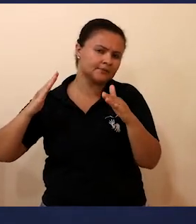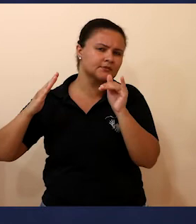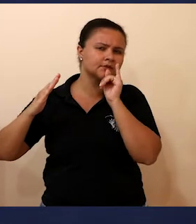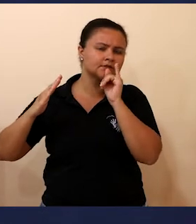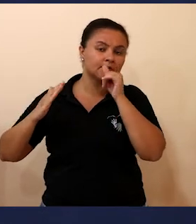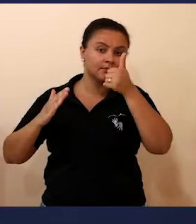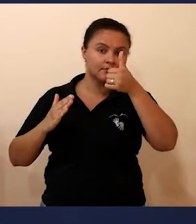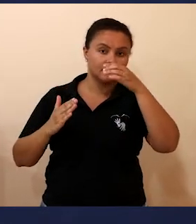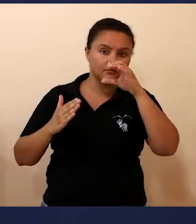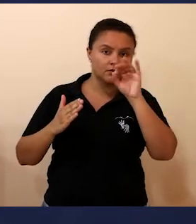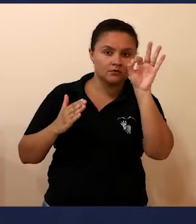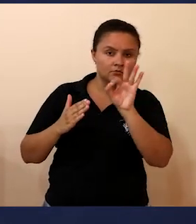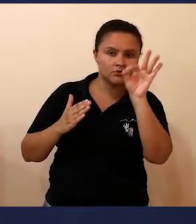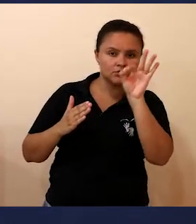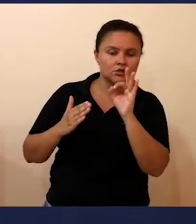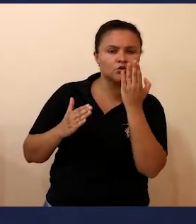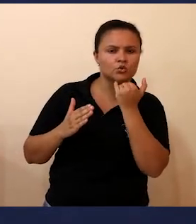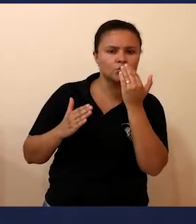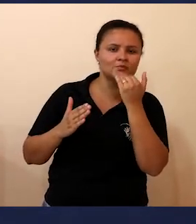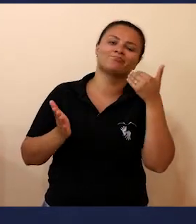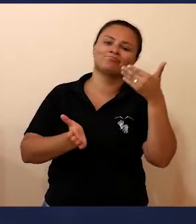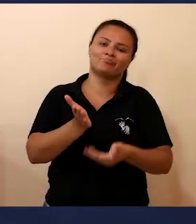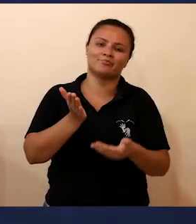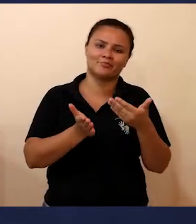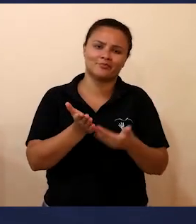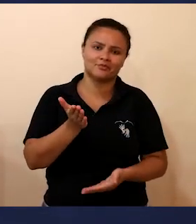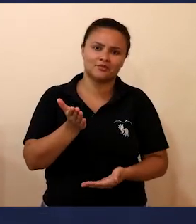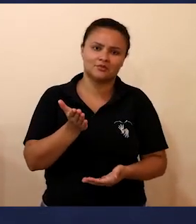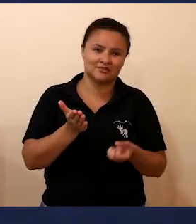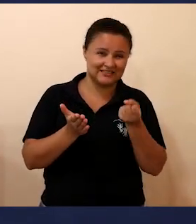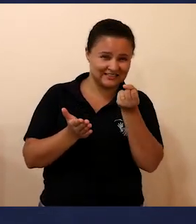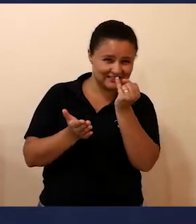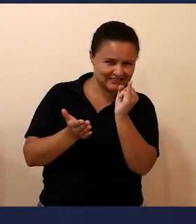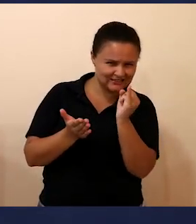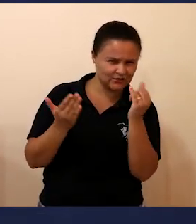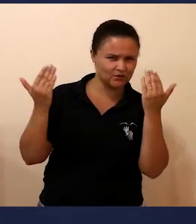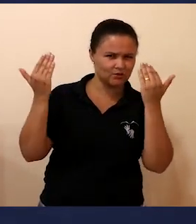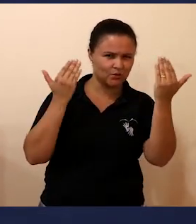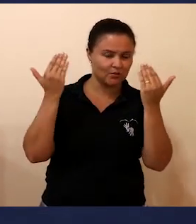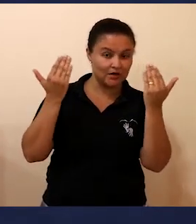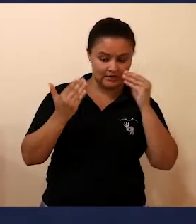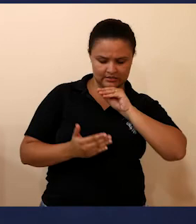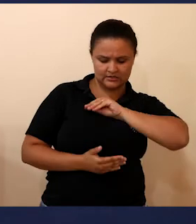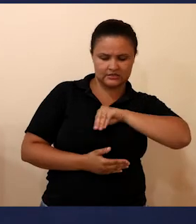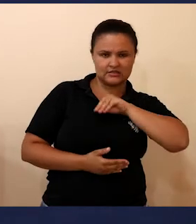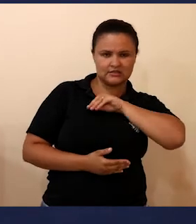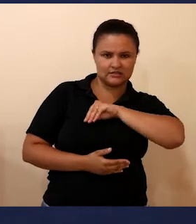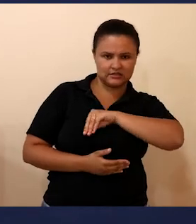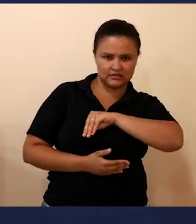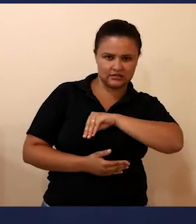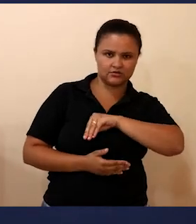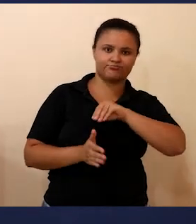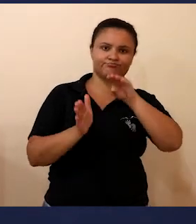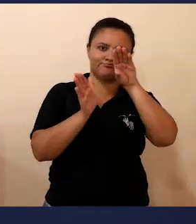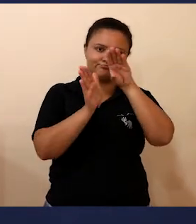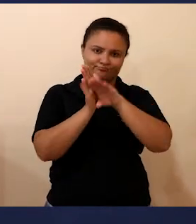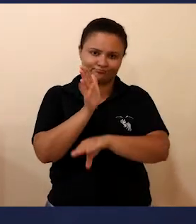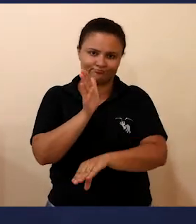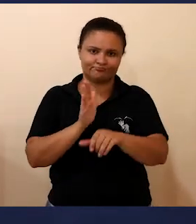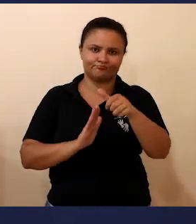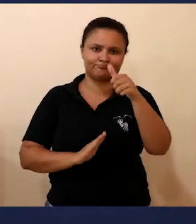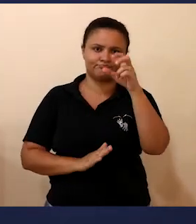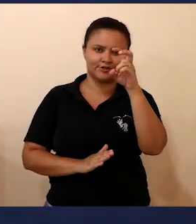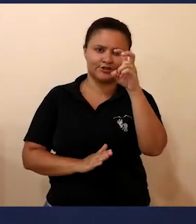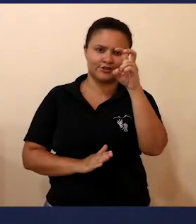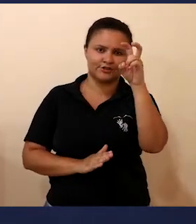consumimos é desperdiçado. Se traduzirmos isso para o nosso orçamento, então uma média de 5 pontos percentuais do